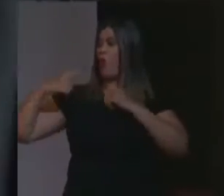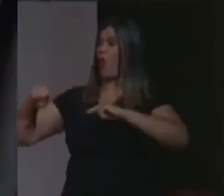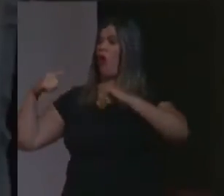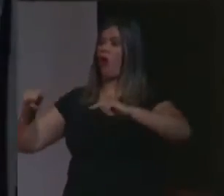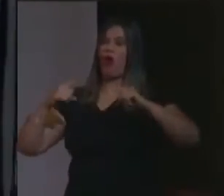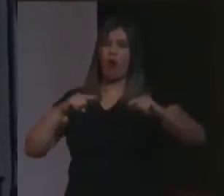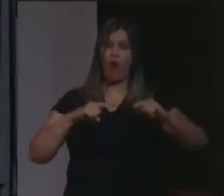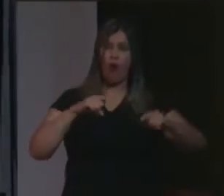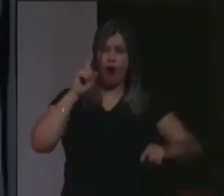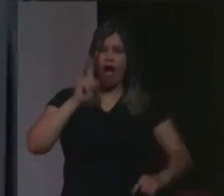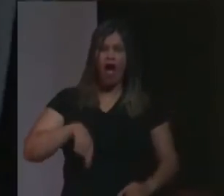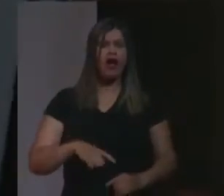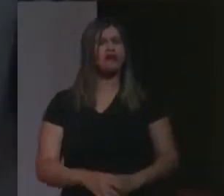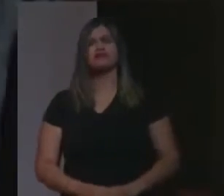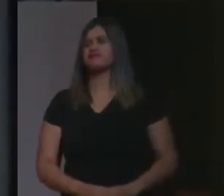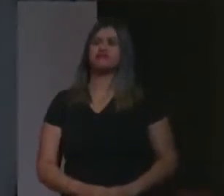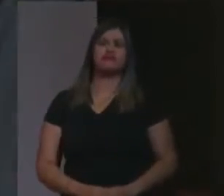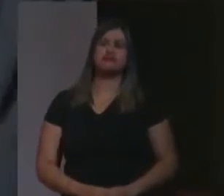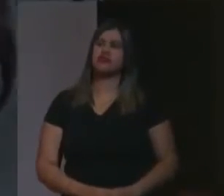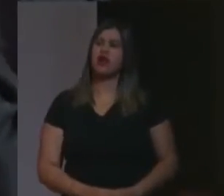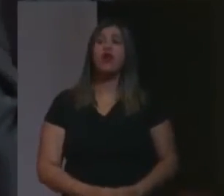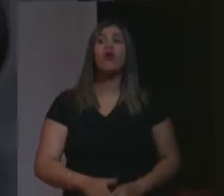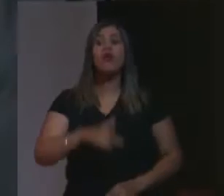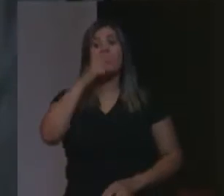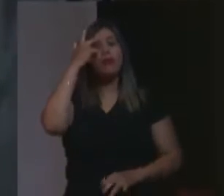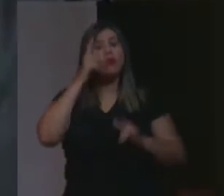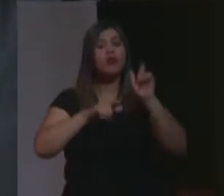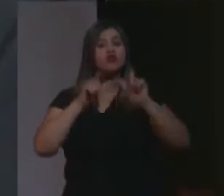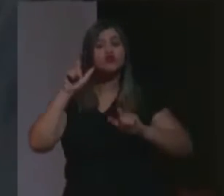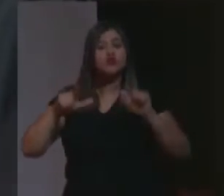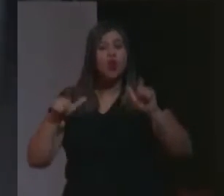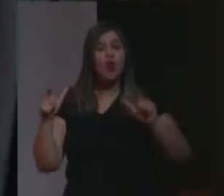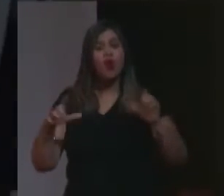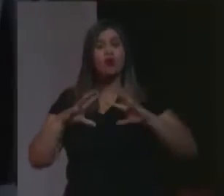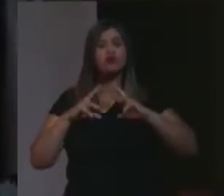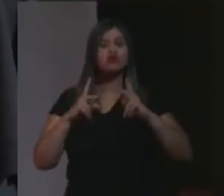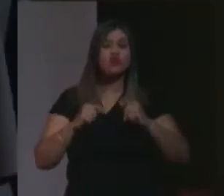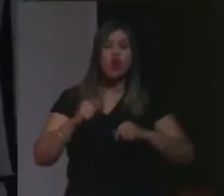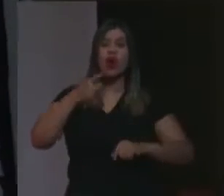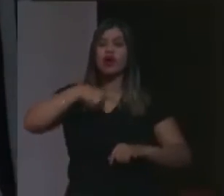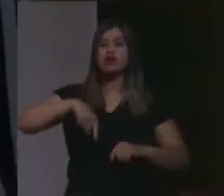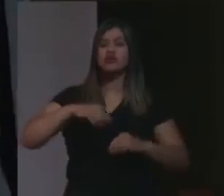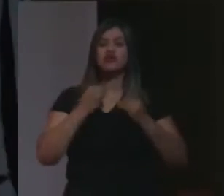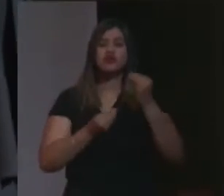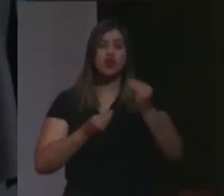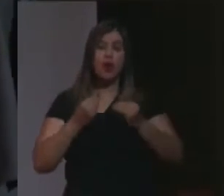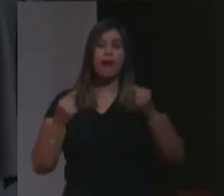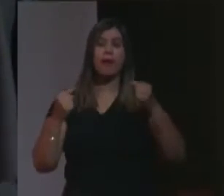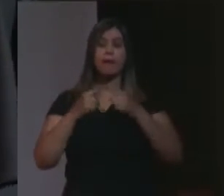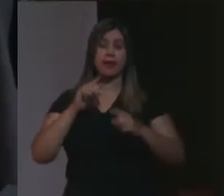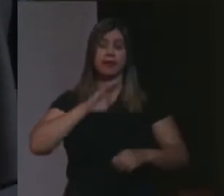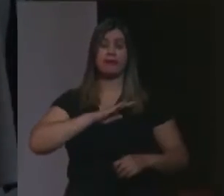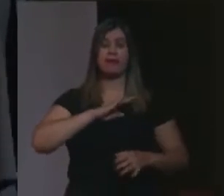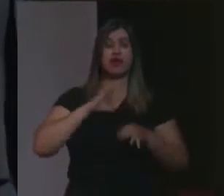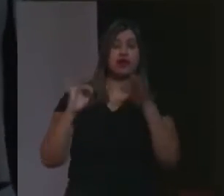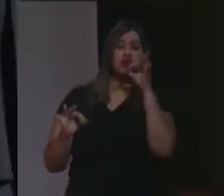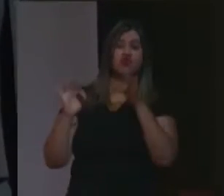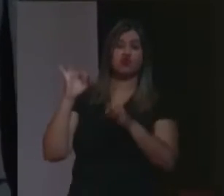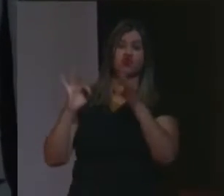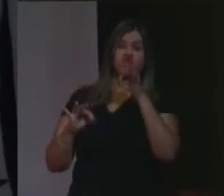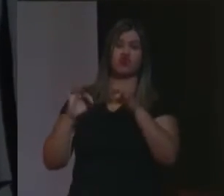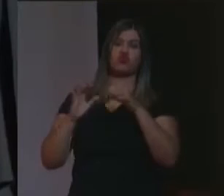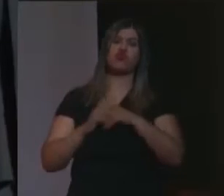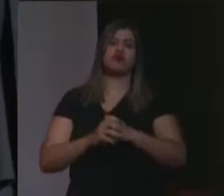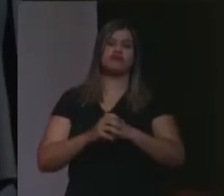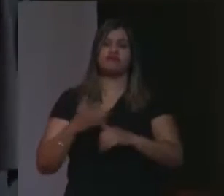inimigos. grau civilizatório de um povo e o nosso se mede pela forma como julgamos os nossos inimigos e não como julgamos os